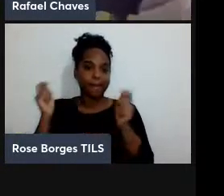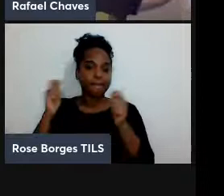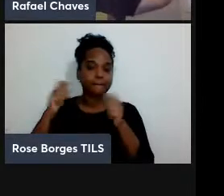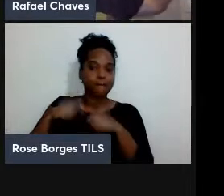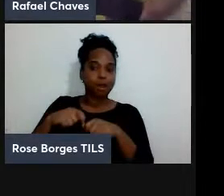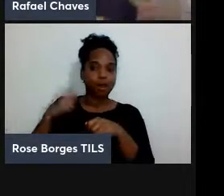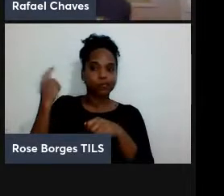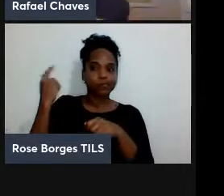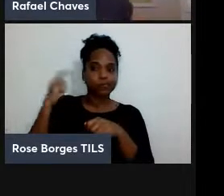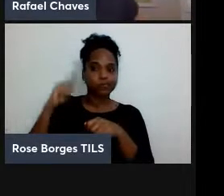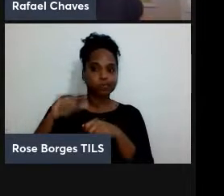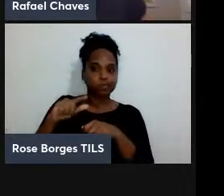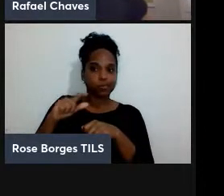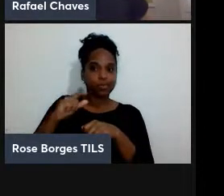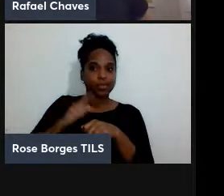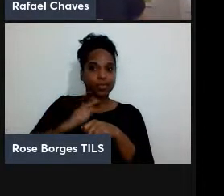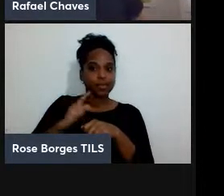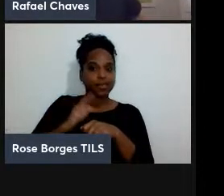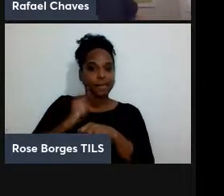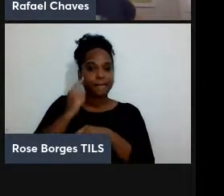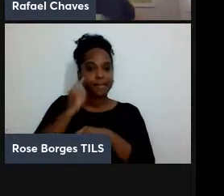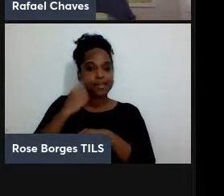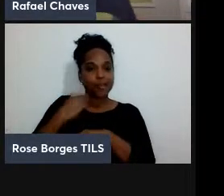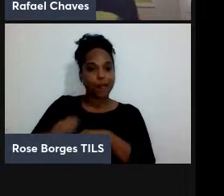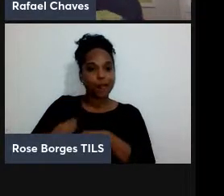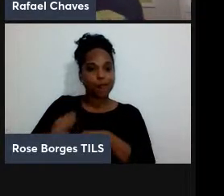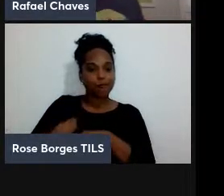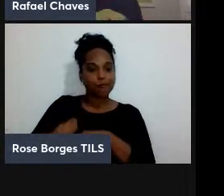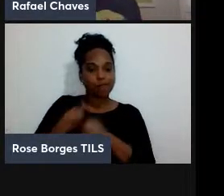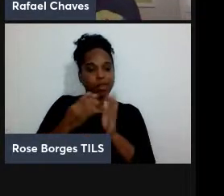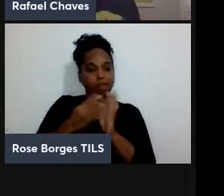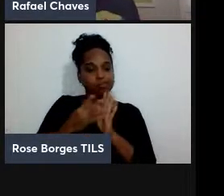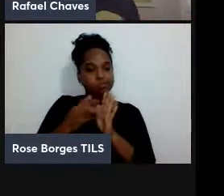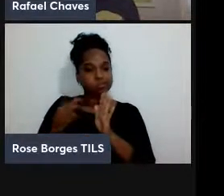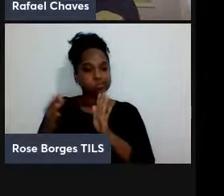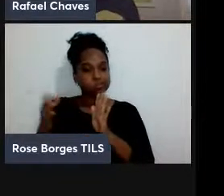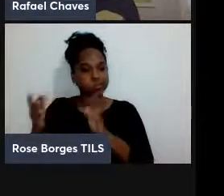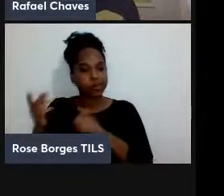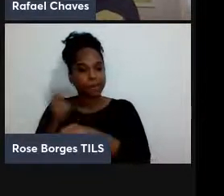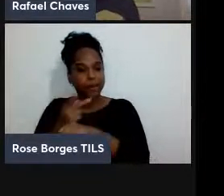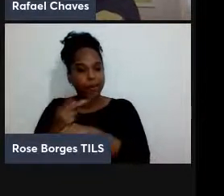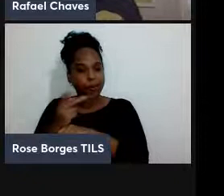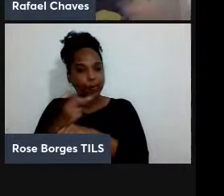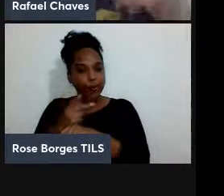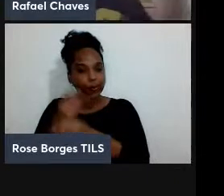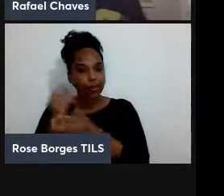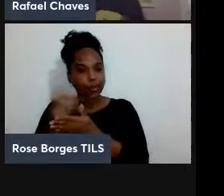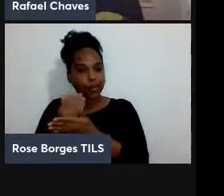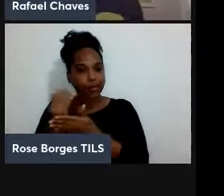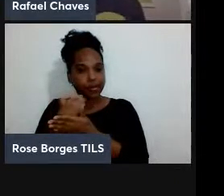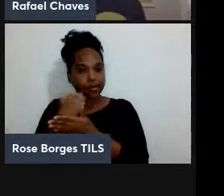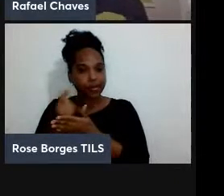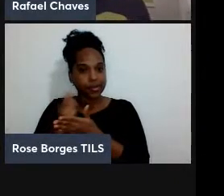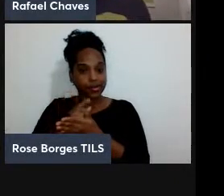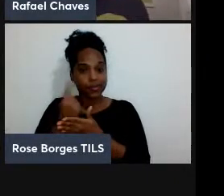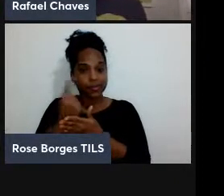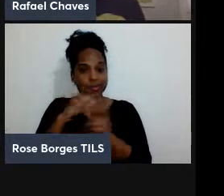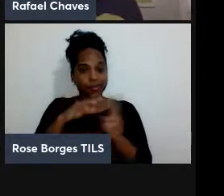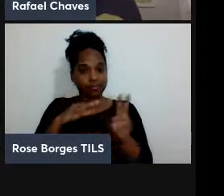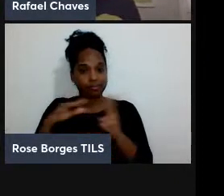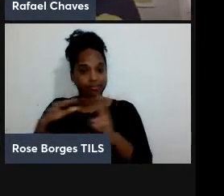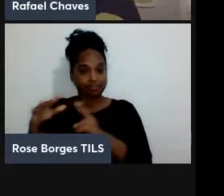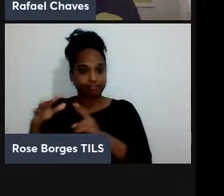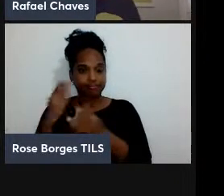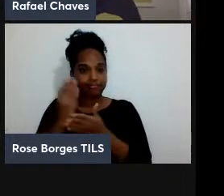ao invés de uma vida inteira ir procurando um livro eu vou perder só uma semana bom então isso tudo parece bastante